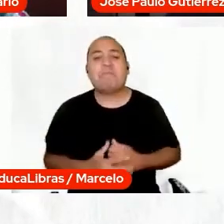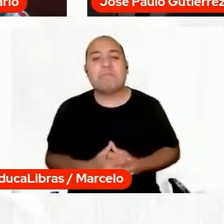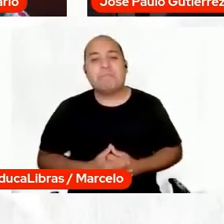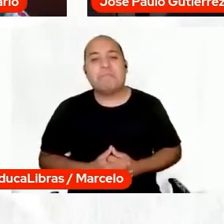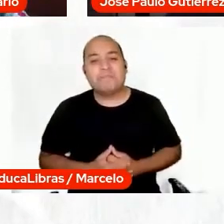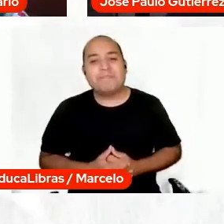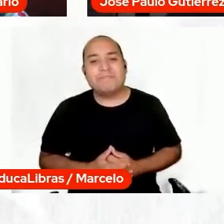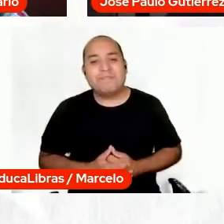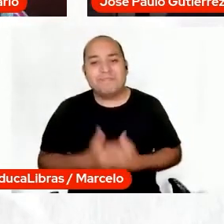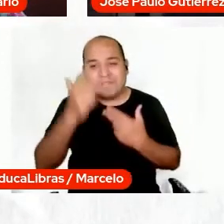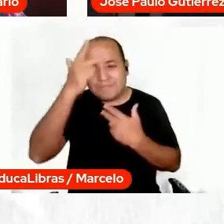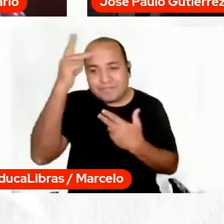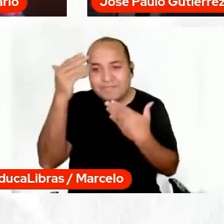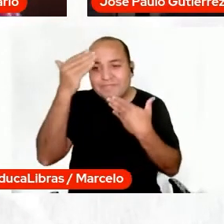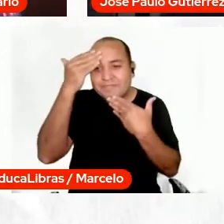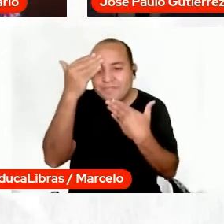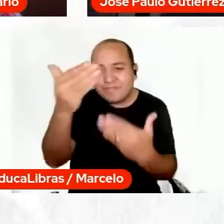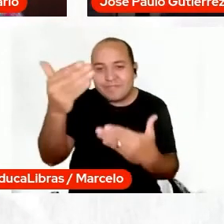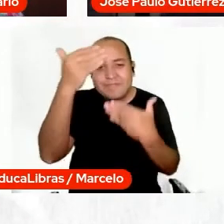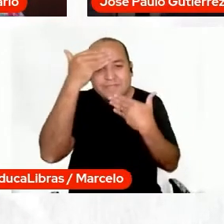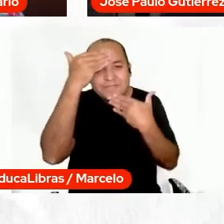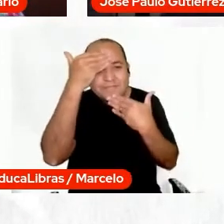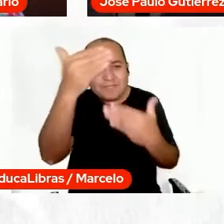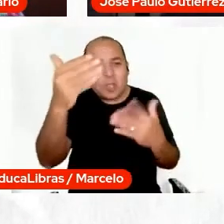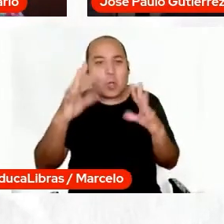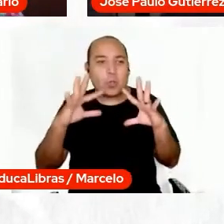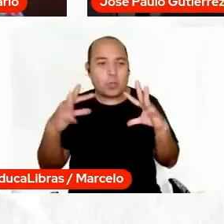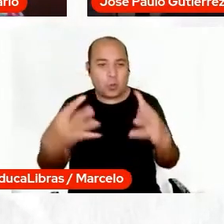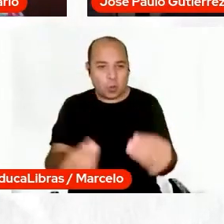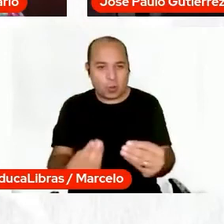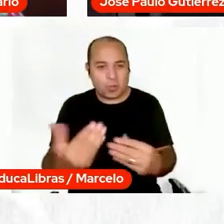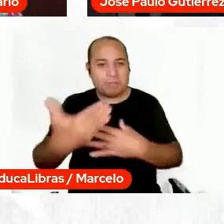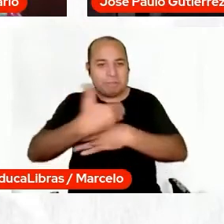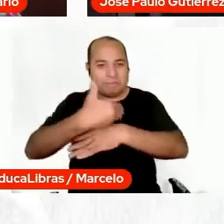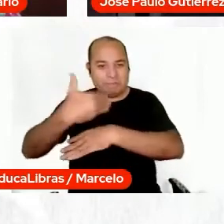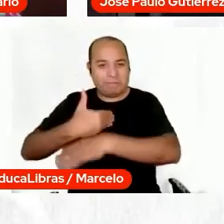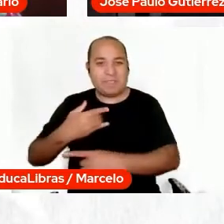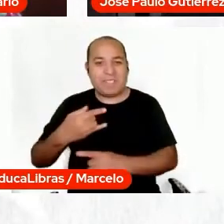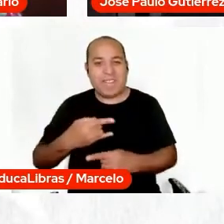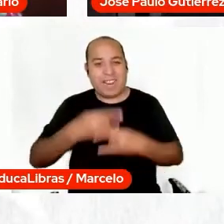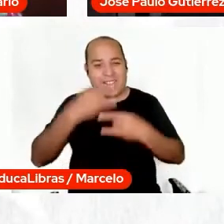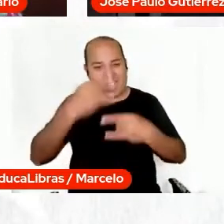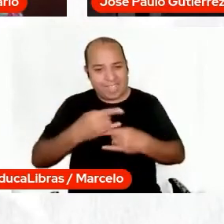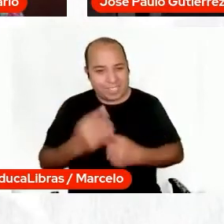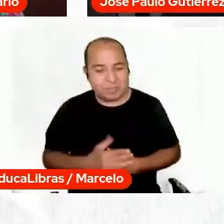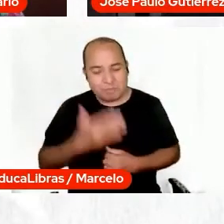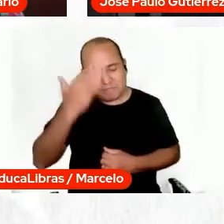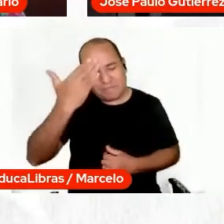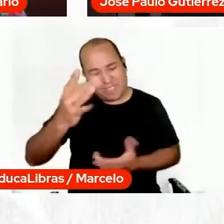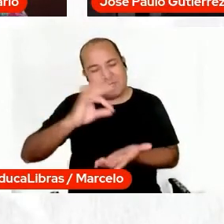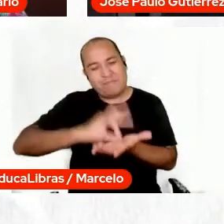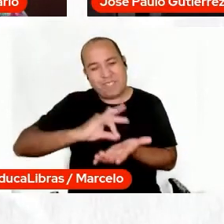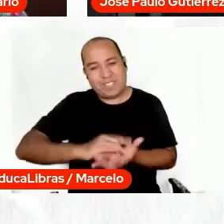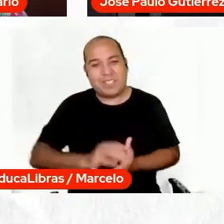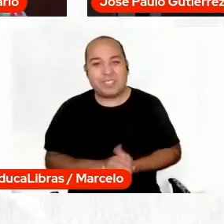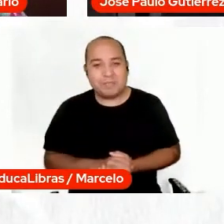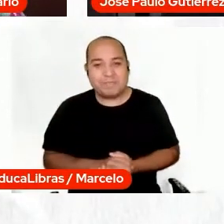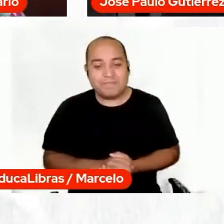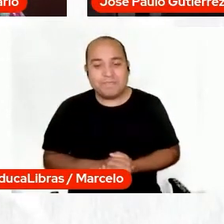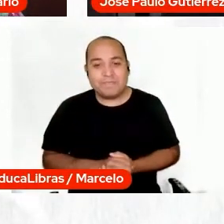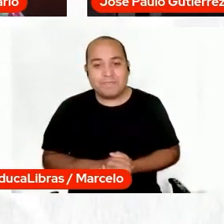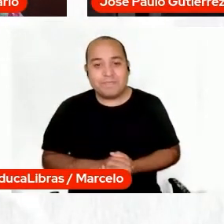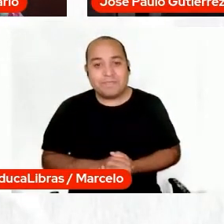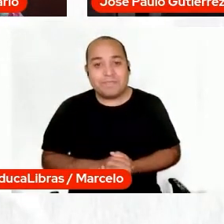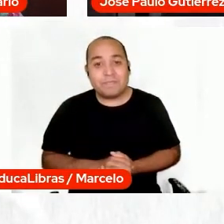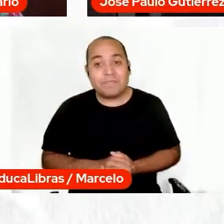Pessoal, muito obrigada, obrigada a todos pela participação na live, né, obrigada mesmo, e teremos mais